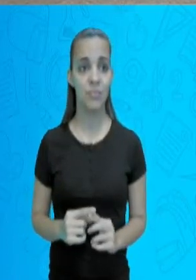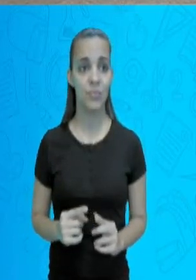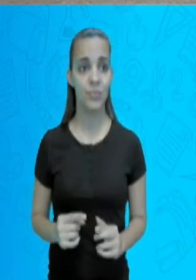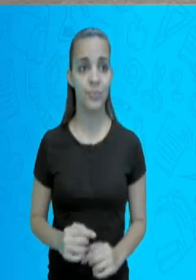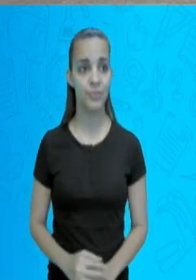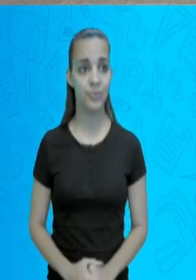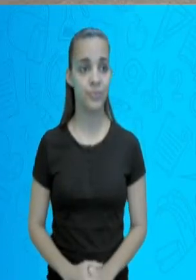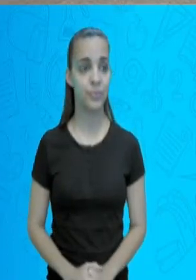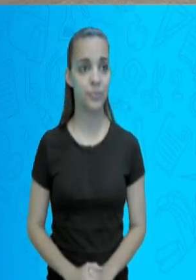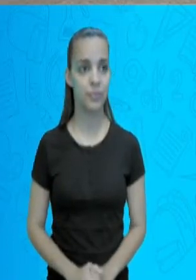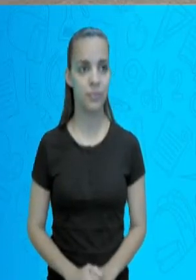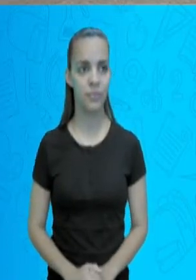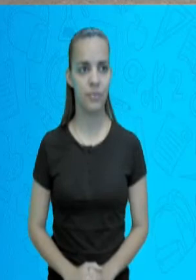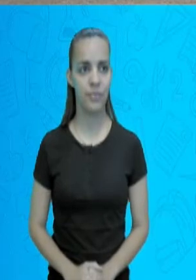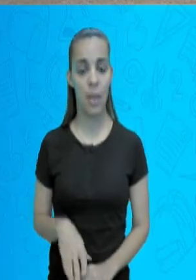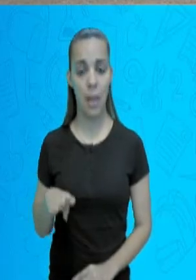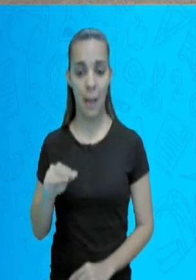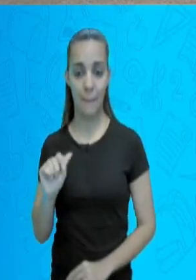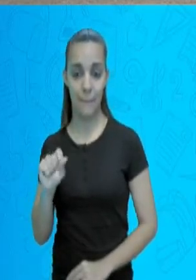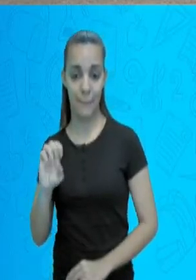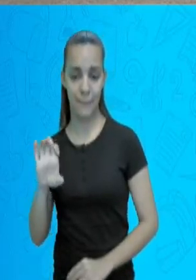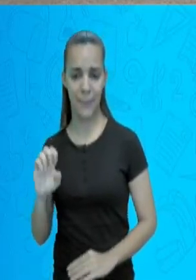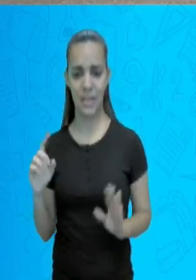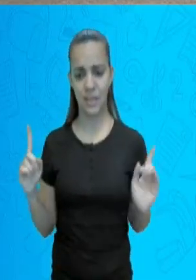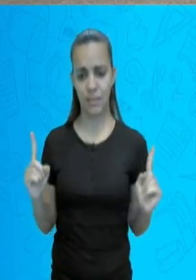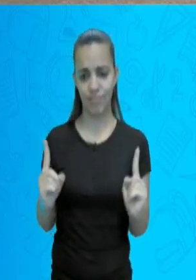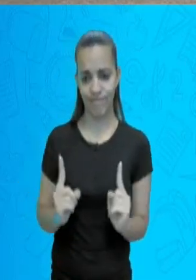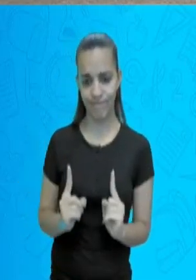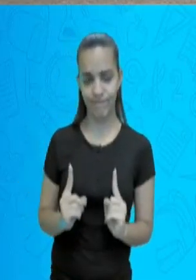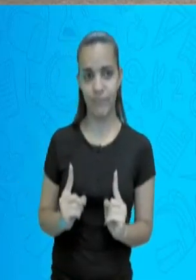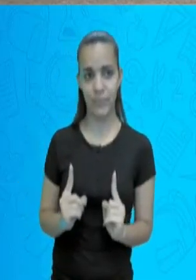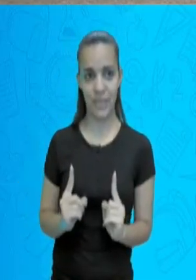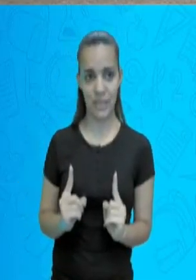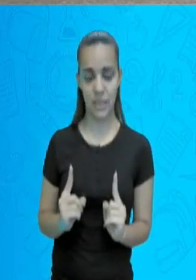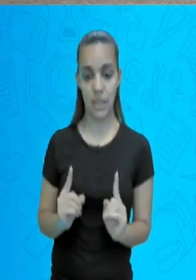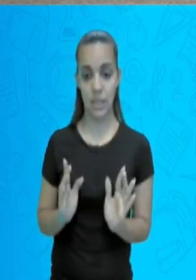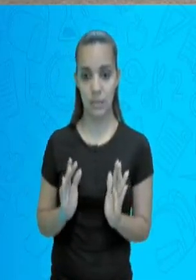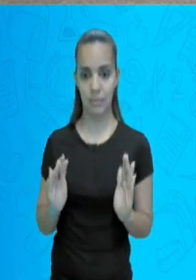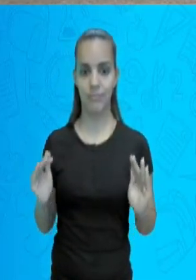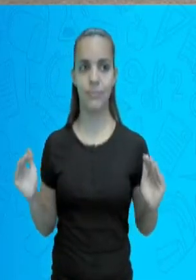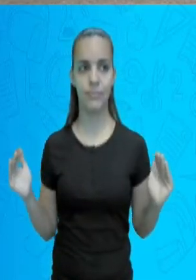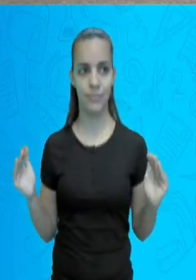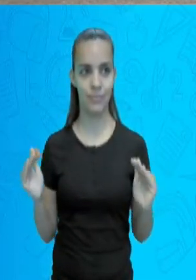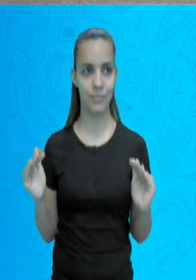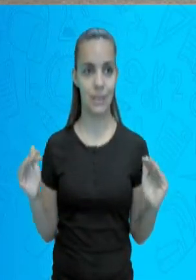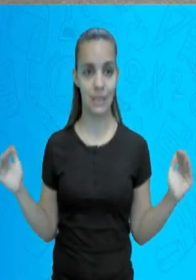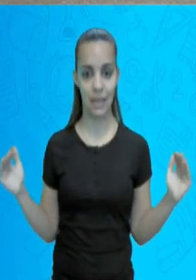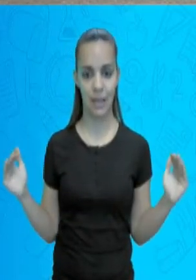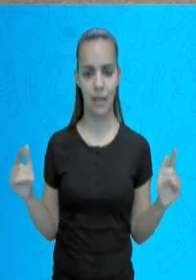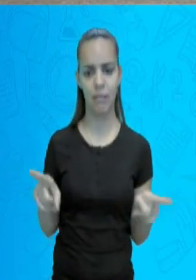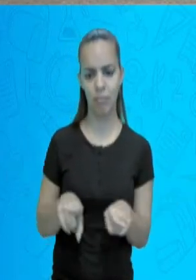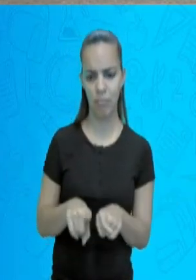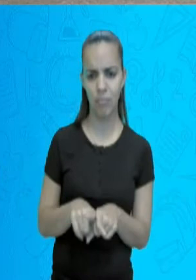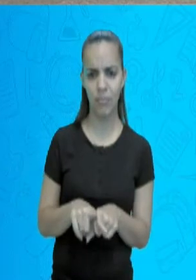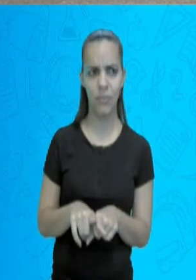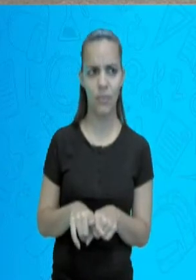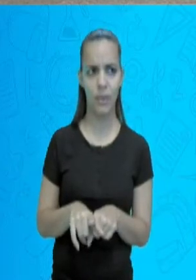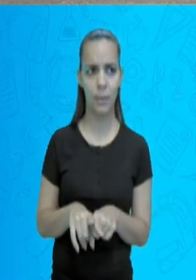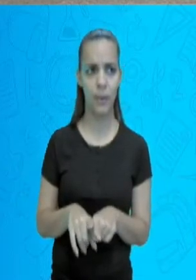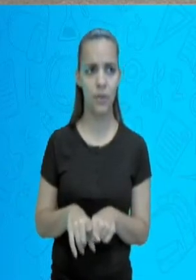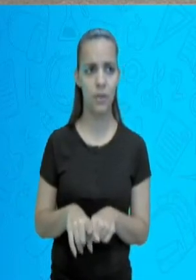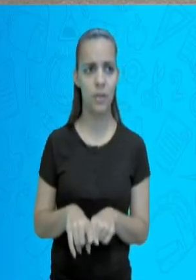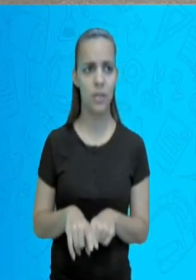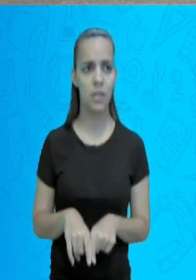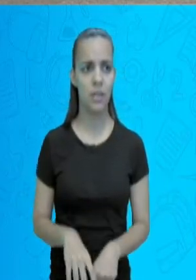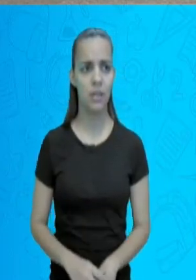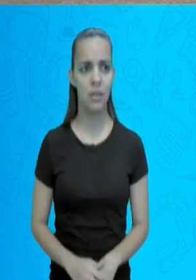base mais estreita, depois ela enlarguece bastante, e